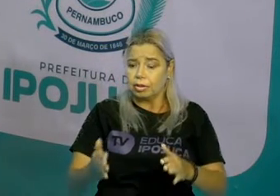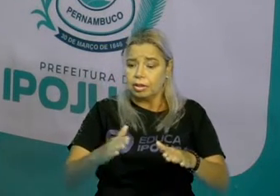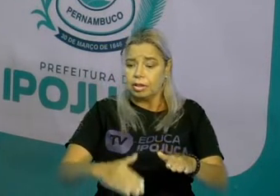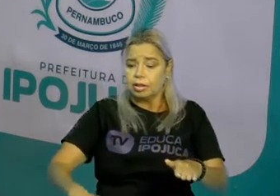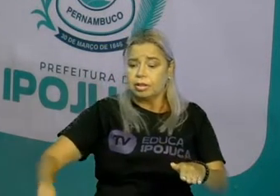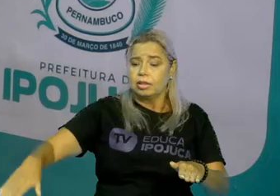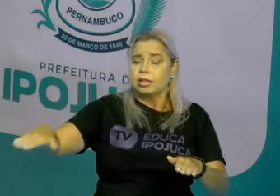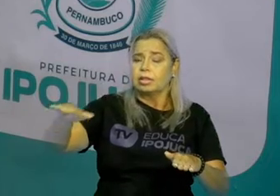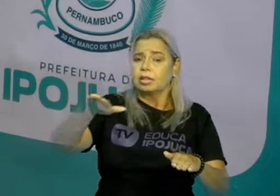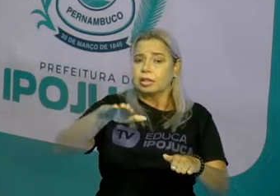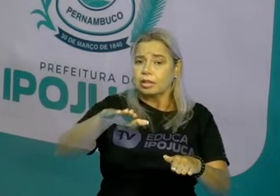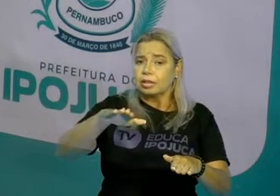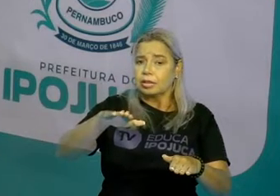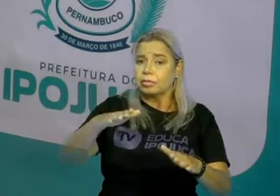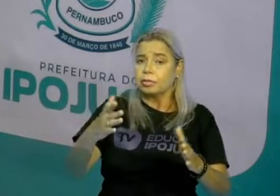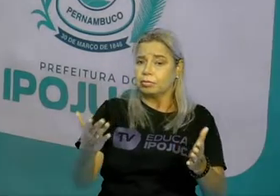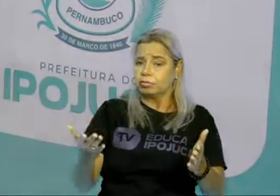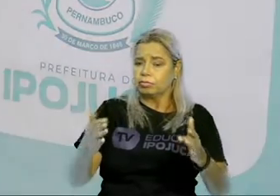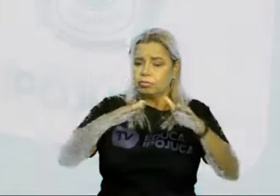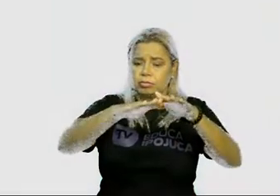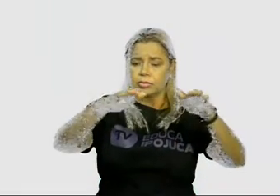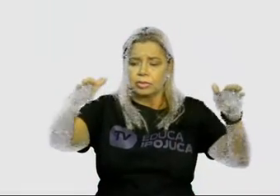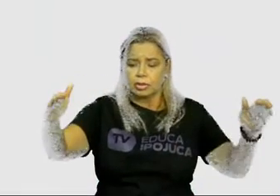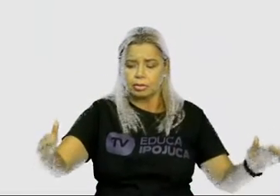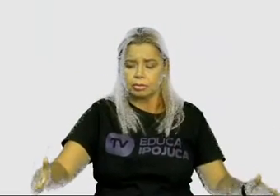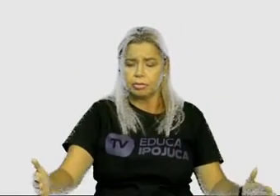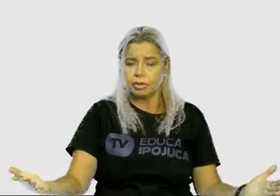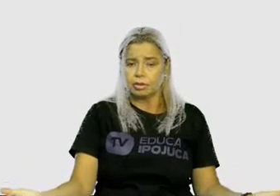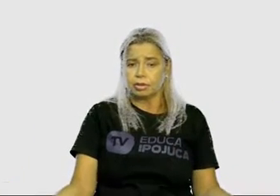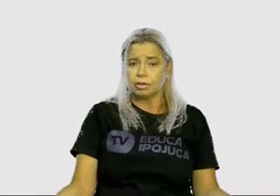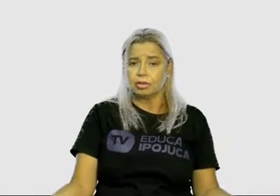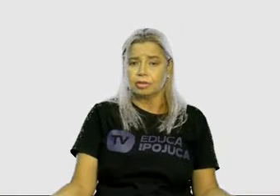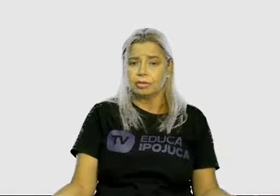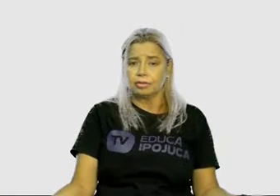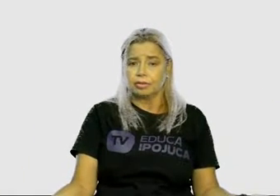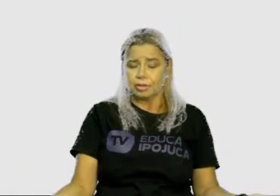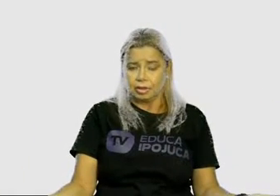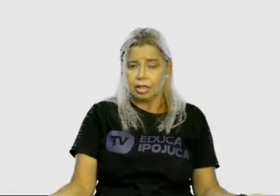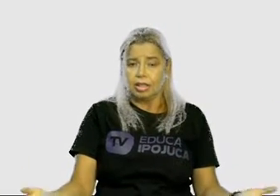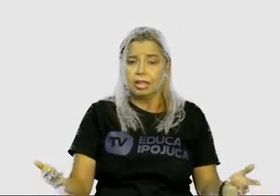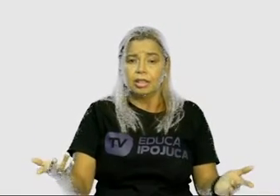quê? Temos a mesa, o dado e a peça do dominó.